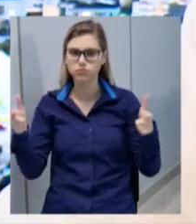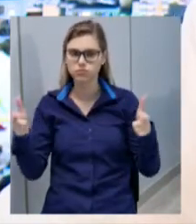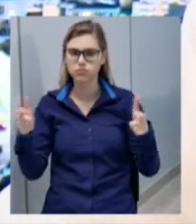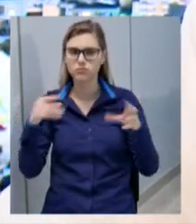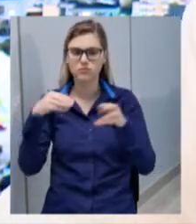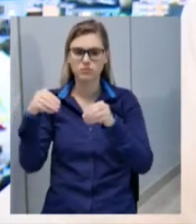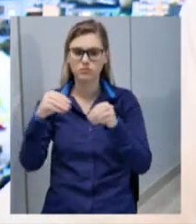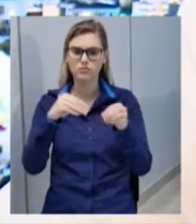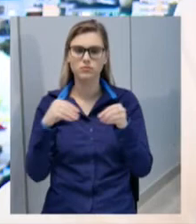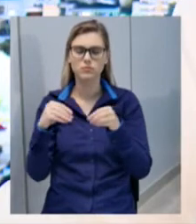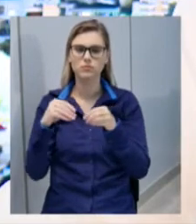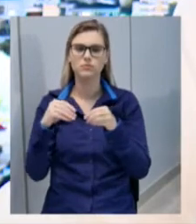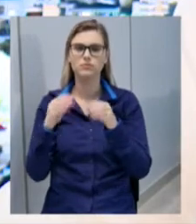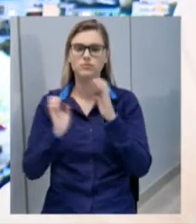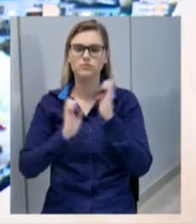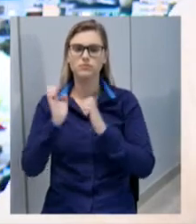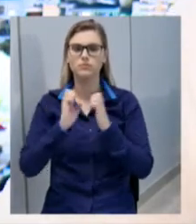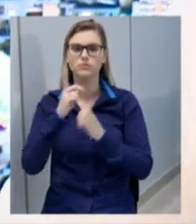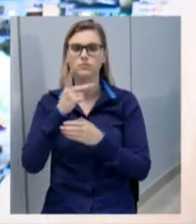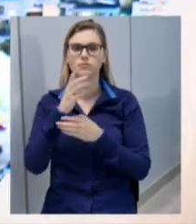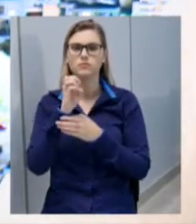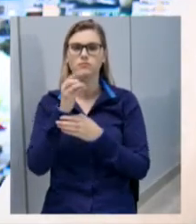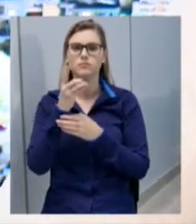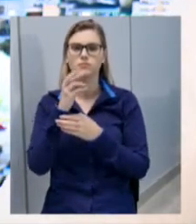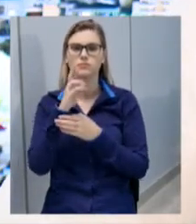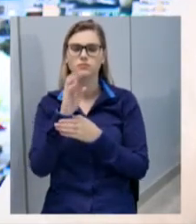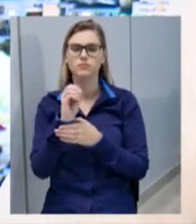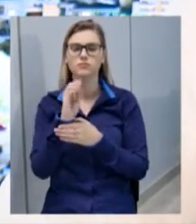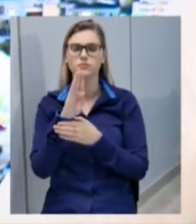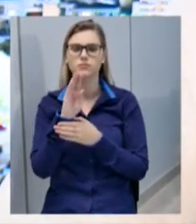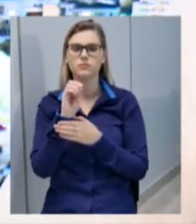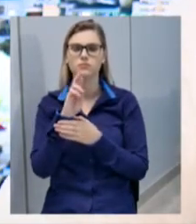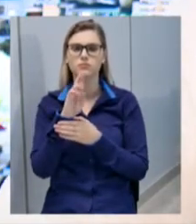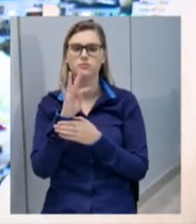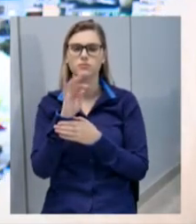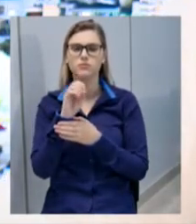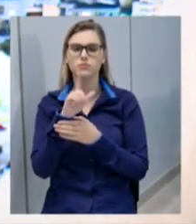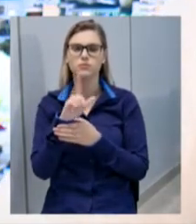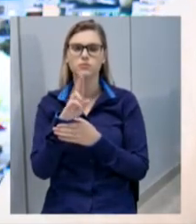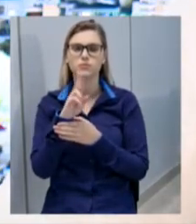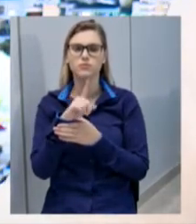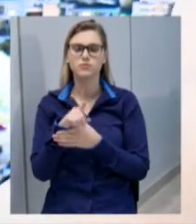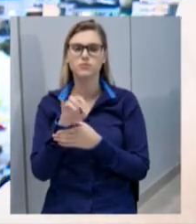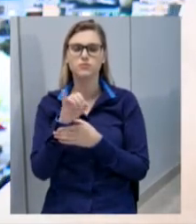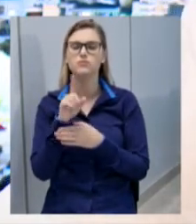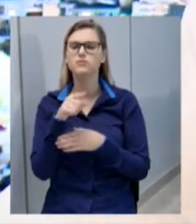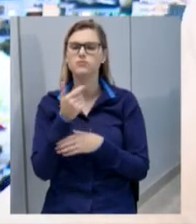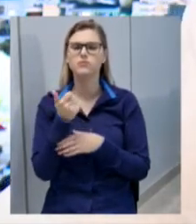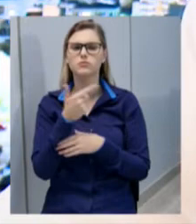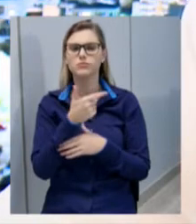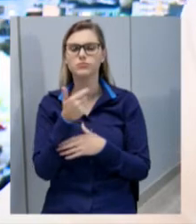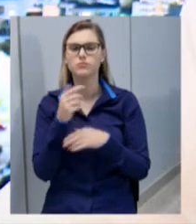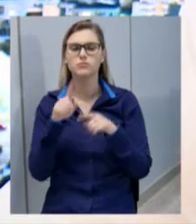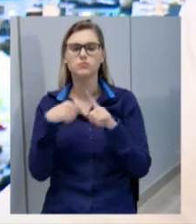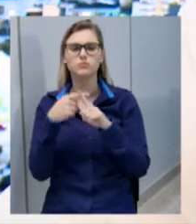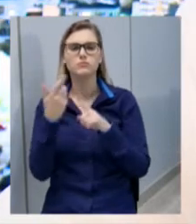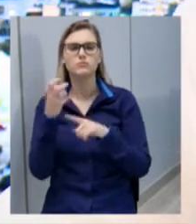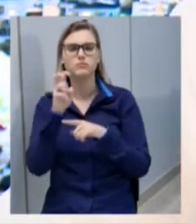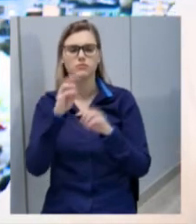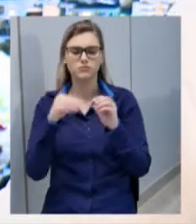Pedro Bortoluzi, serão mais 12 ou 15 lotes, não me recordo bem, mas traremos uma grande